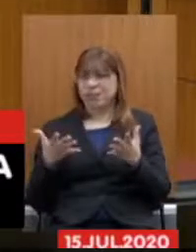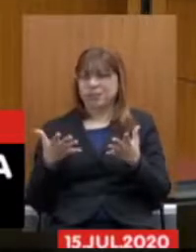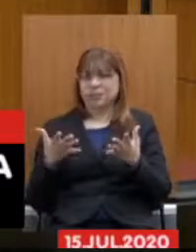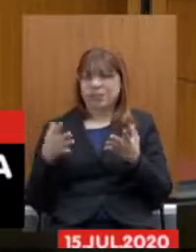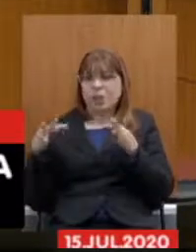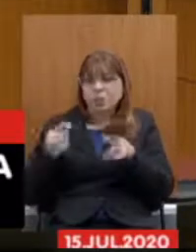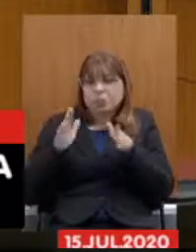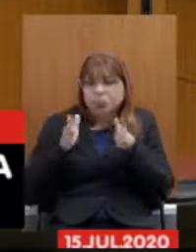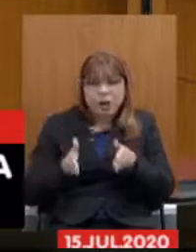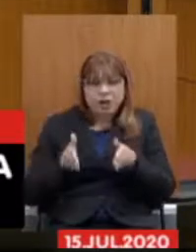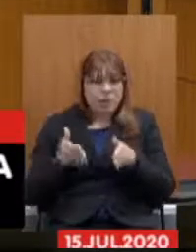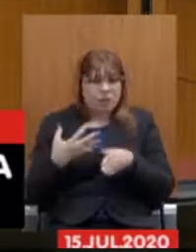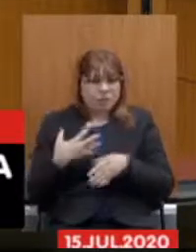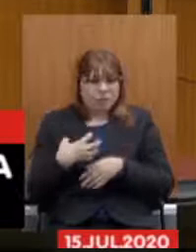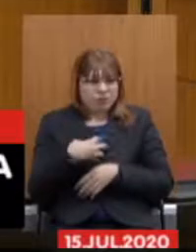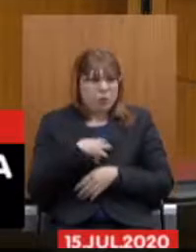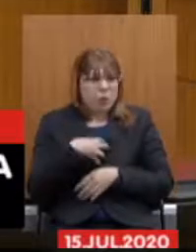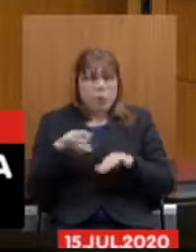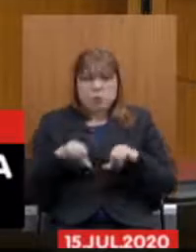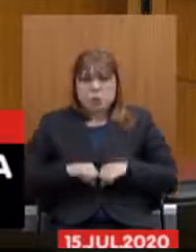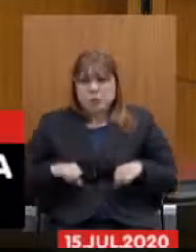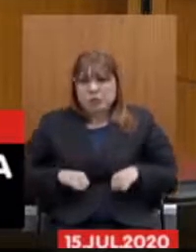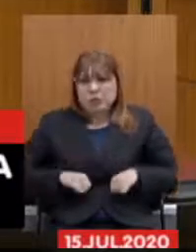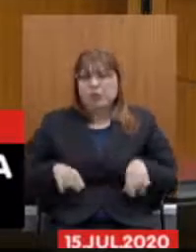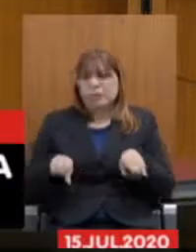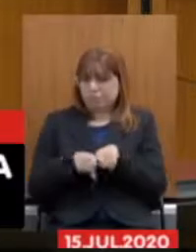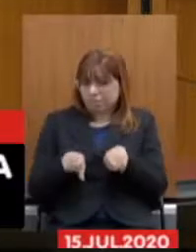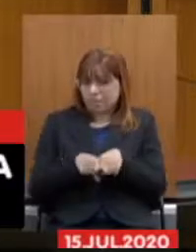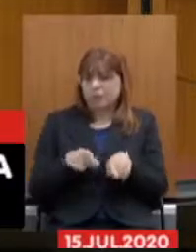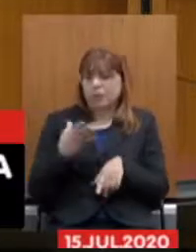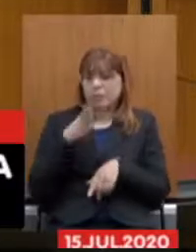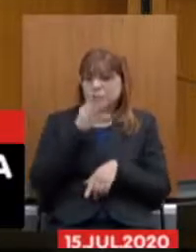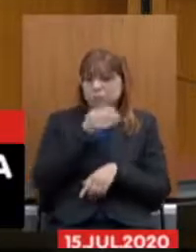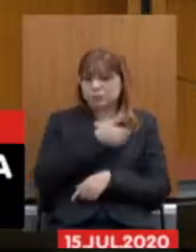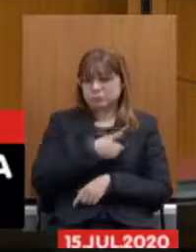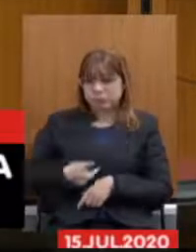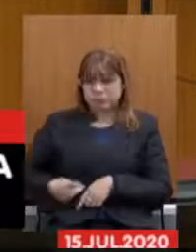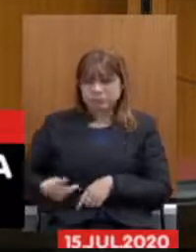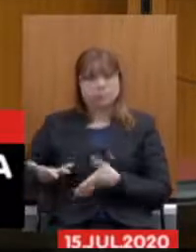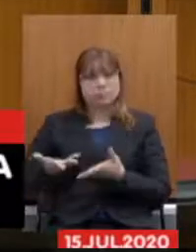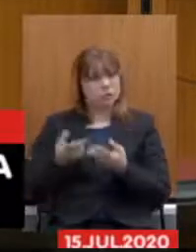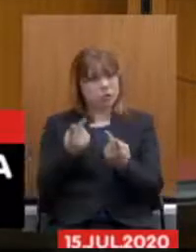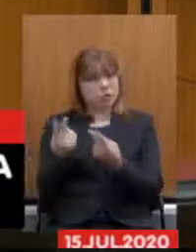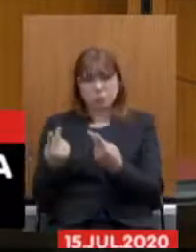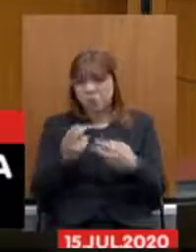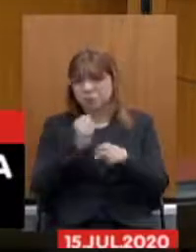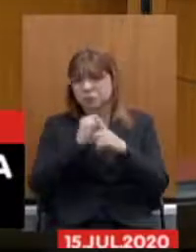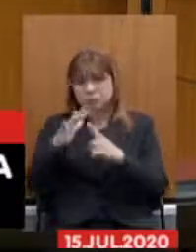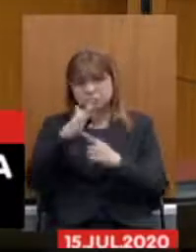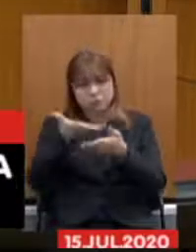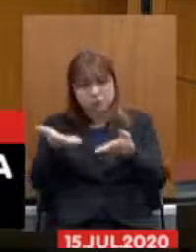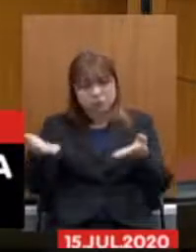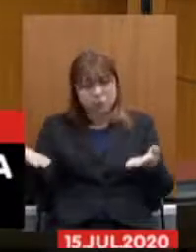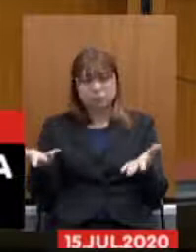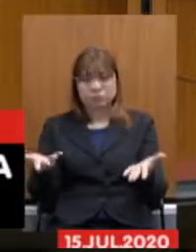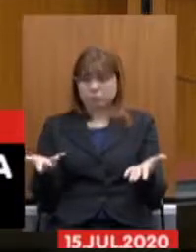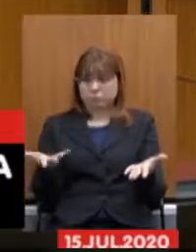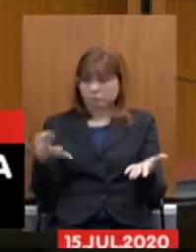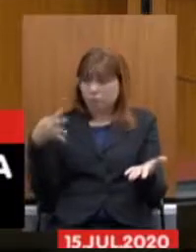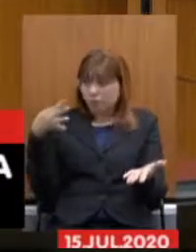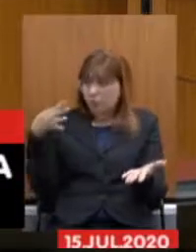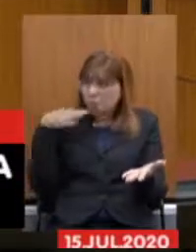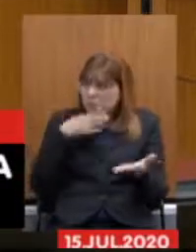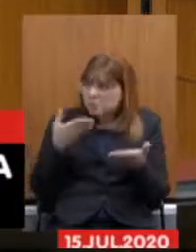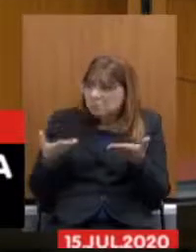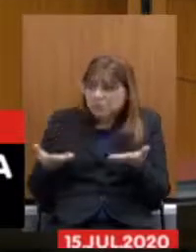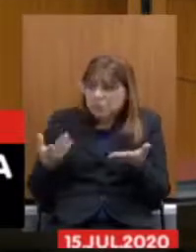sofrendo as mesmas consequências, os servidores, inclusive, estão passando pelos mesmos problemas que a sociedade inteira, ele se depara com